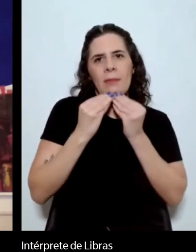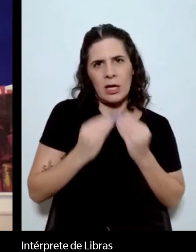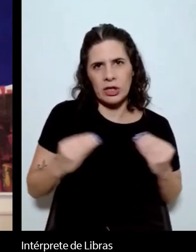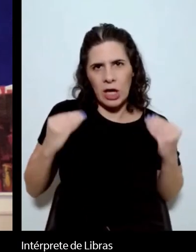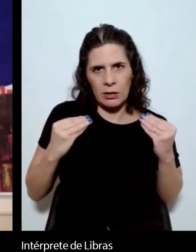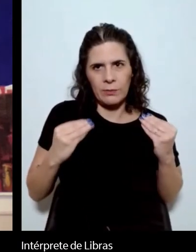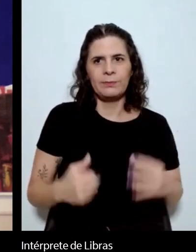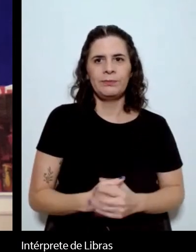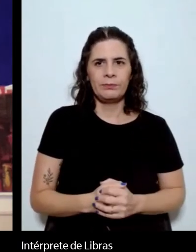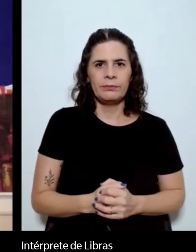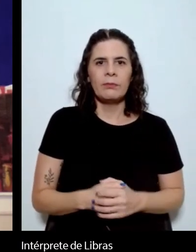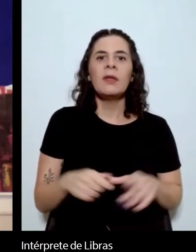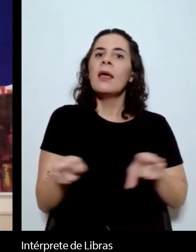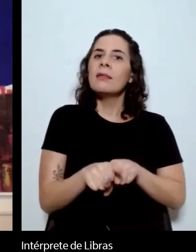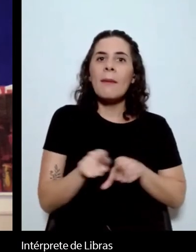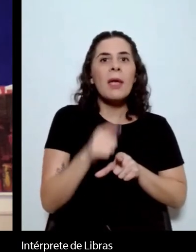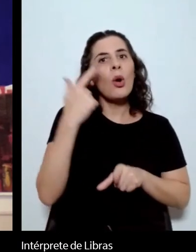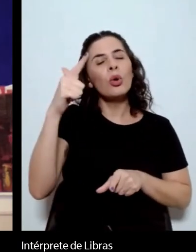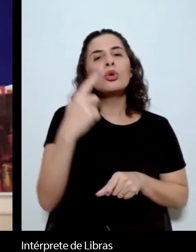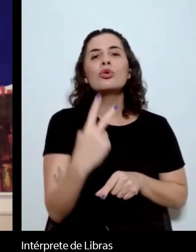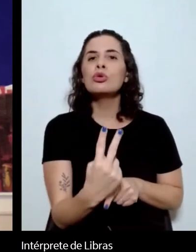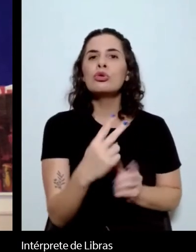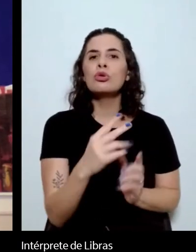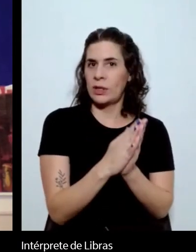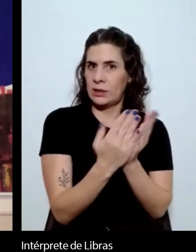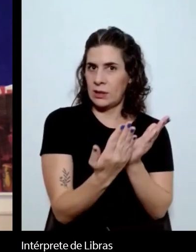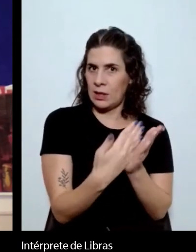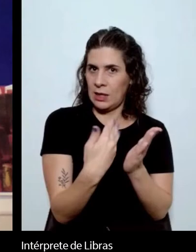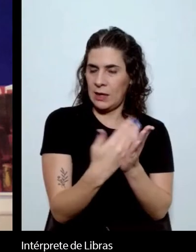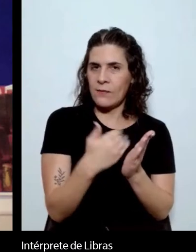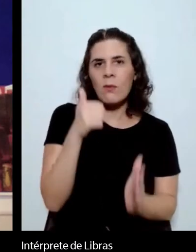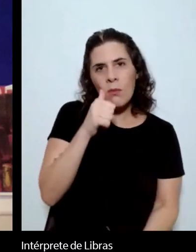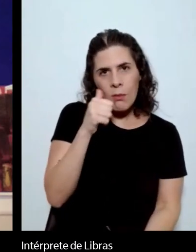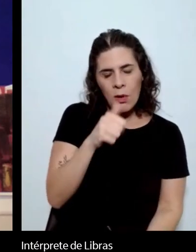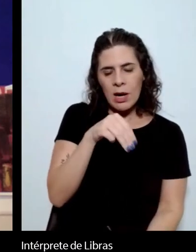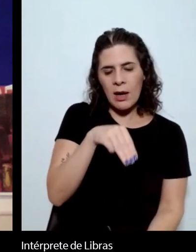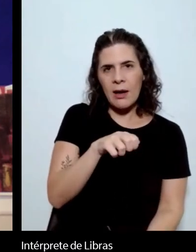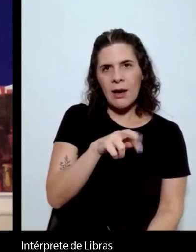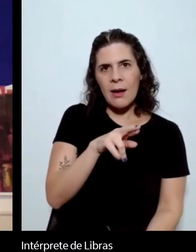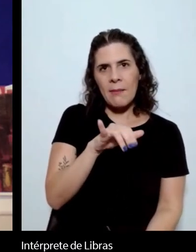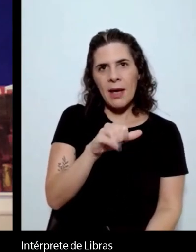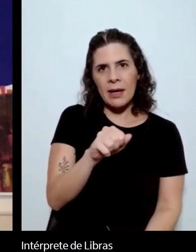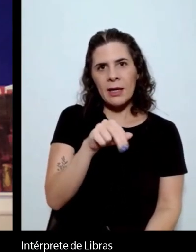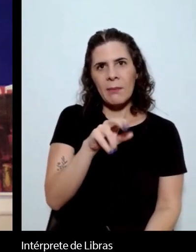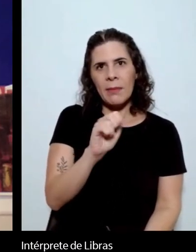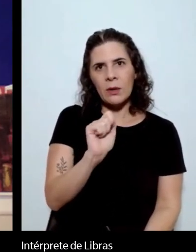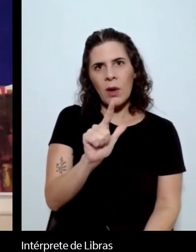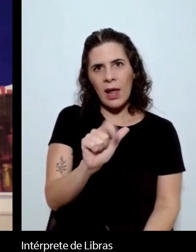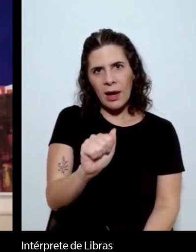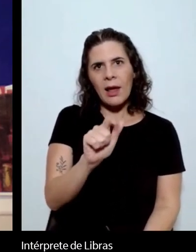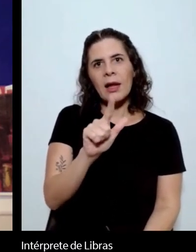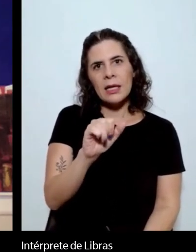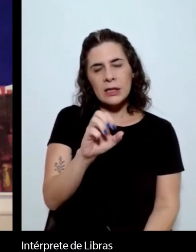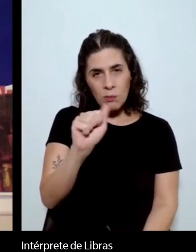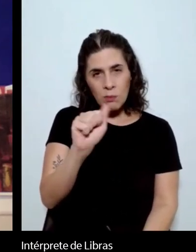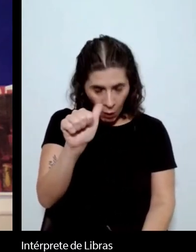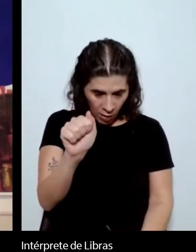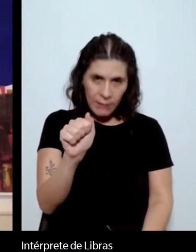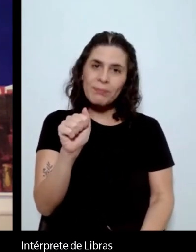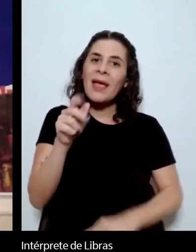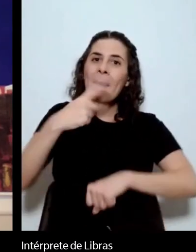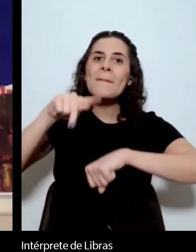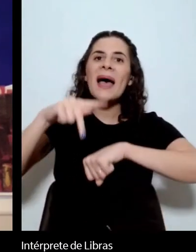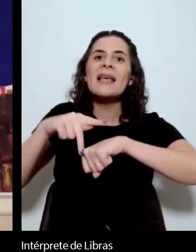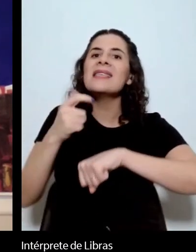dois livros, também, da Maria Manuel Lisboa, publicou na Inglaterra, uma leitura feminista de